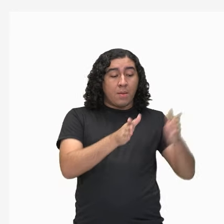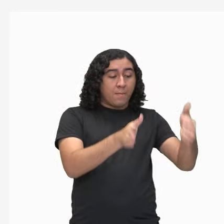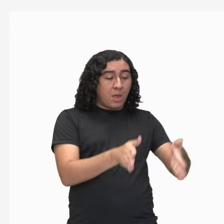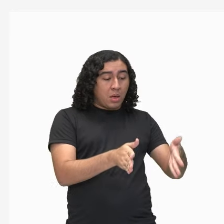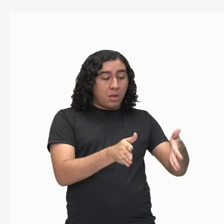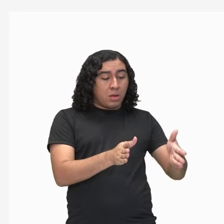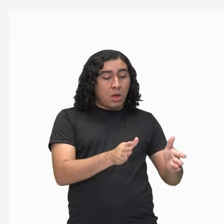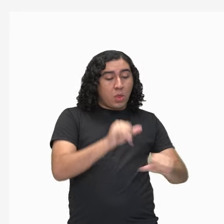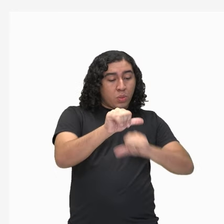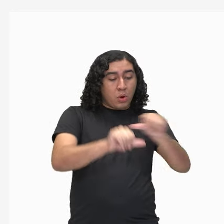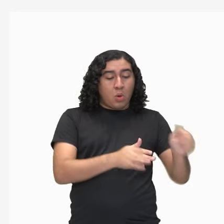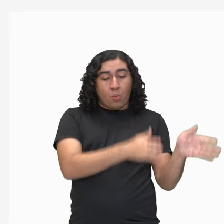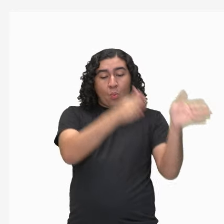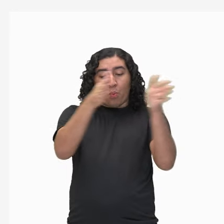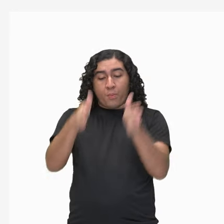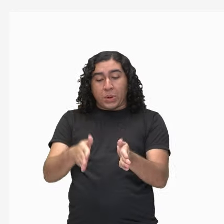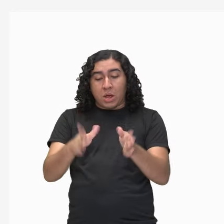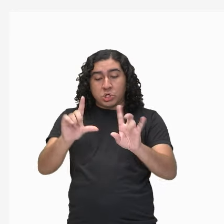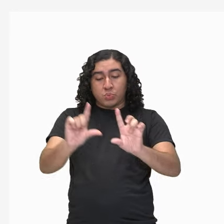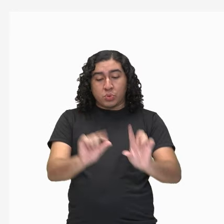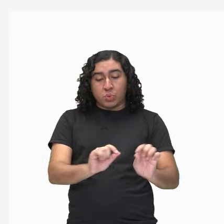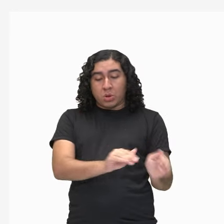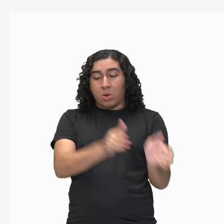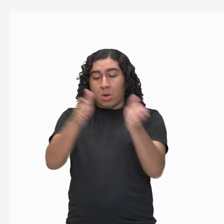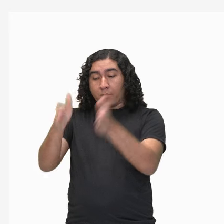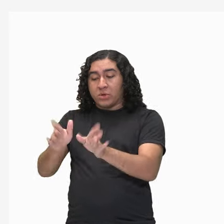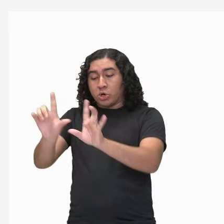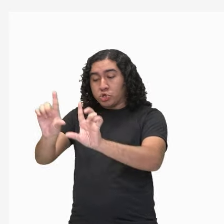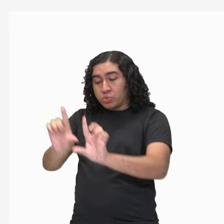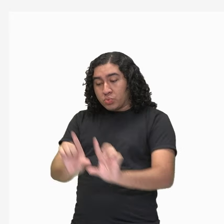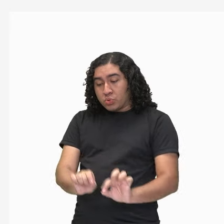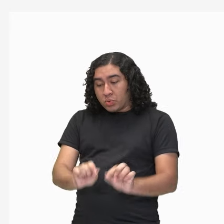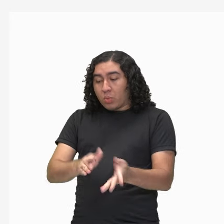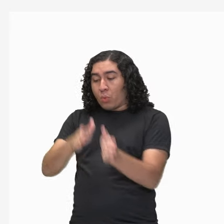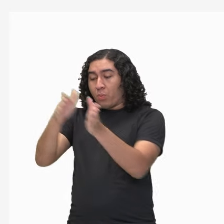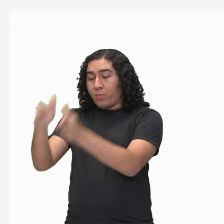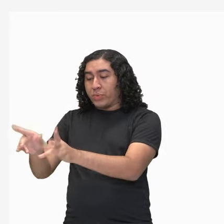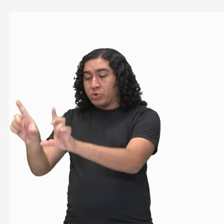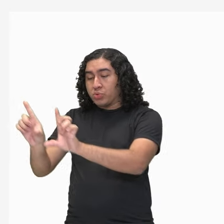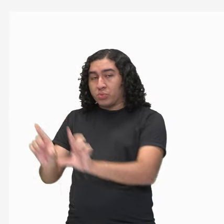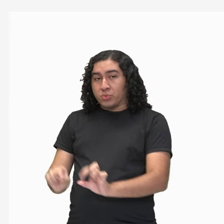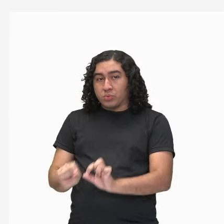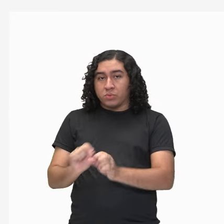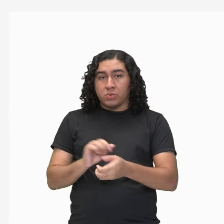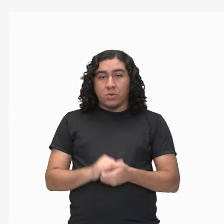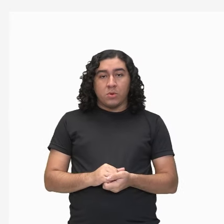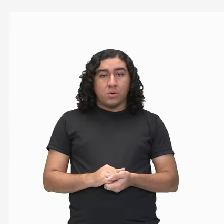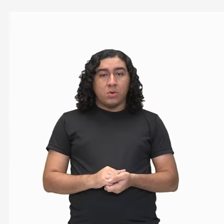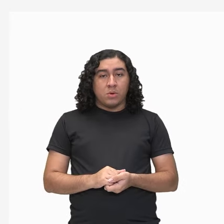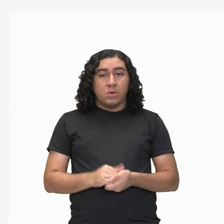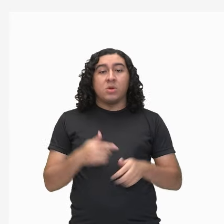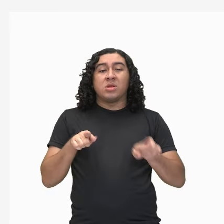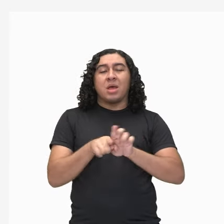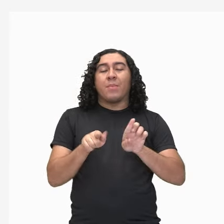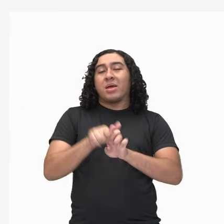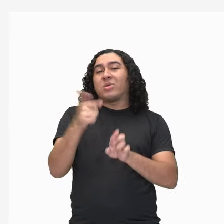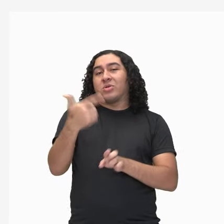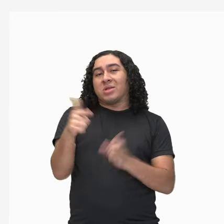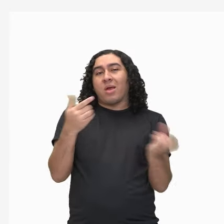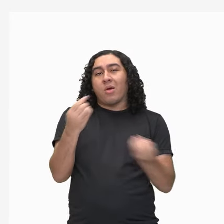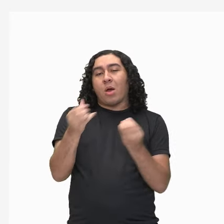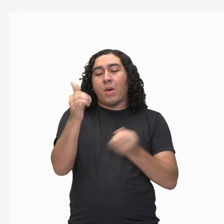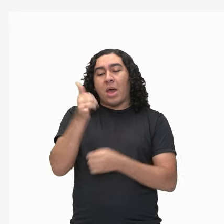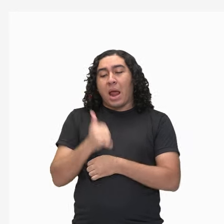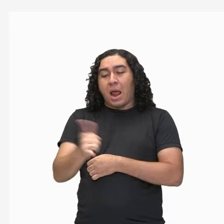trófica. E a energia na natureza, ela não pode ser reciclada, né? Então essas definições fazem parte do